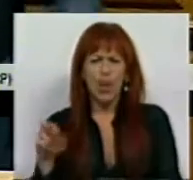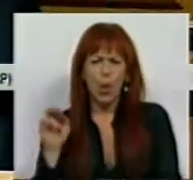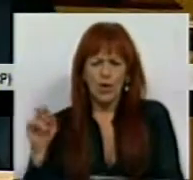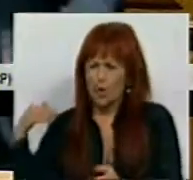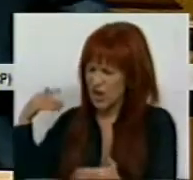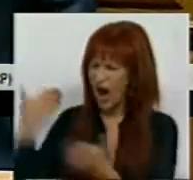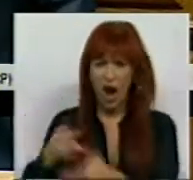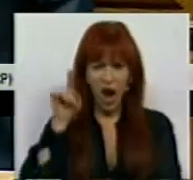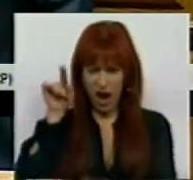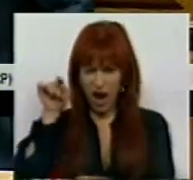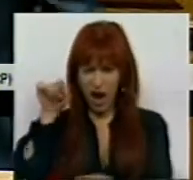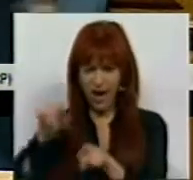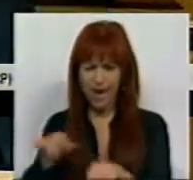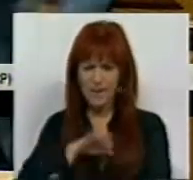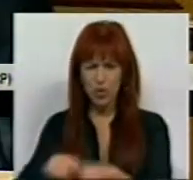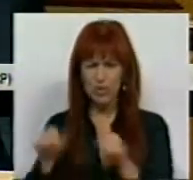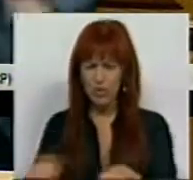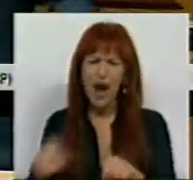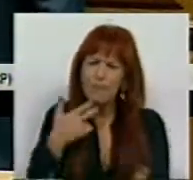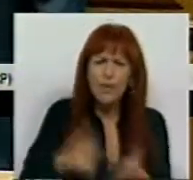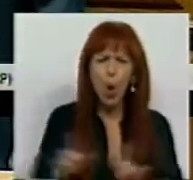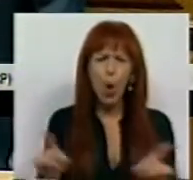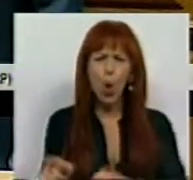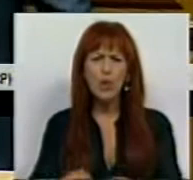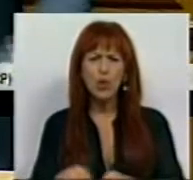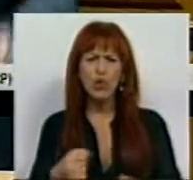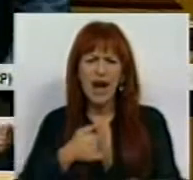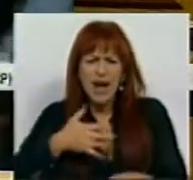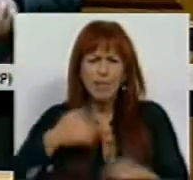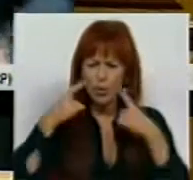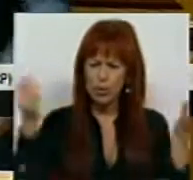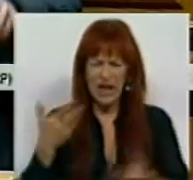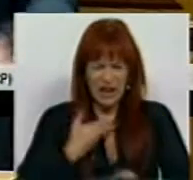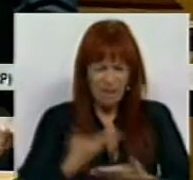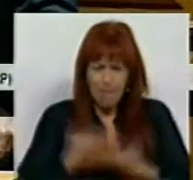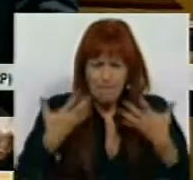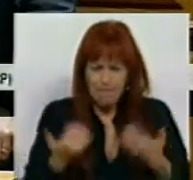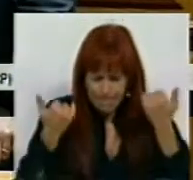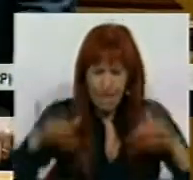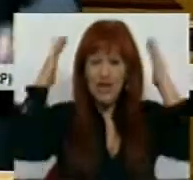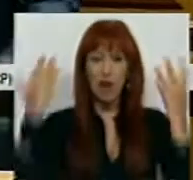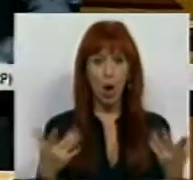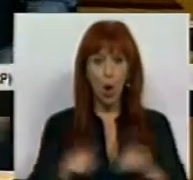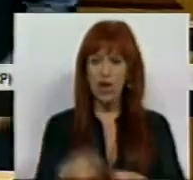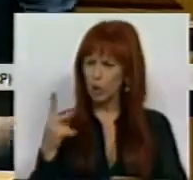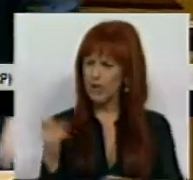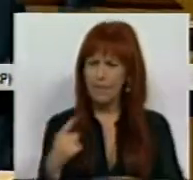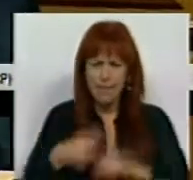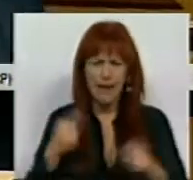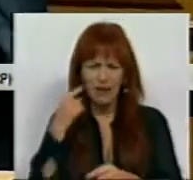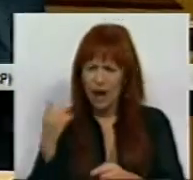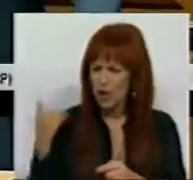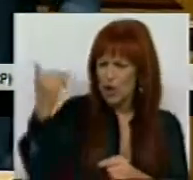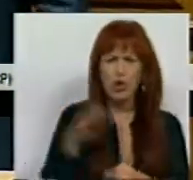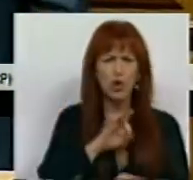Essa é que é a questão, senhores deputados. É não é verdade que as empresas públicas estão mais endividadas agora, dois anos e meio depois